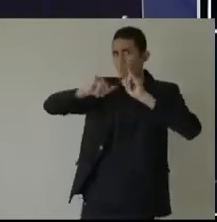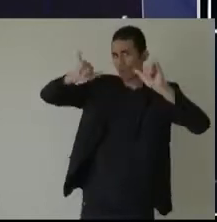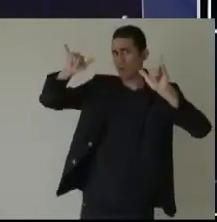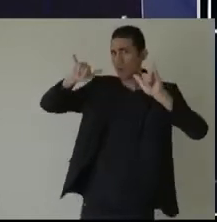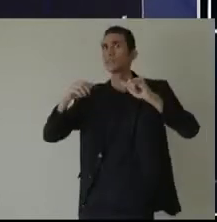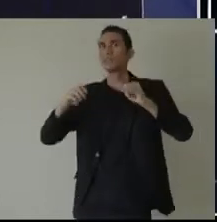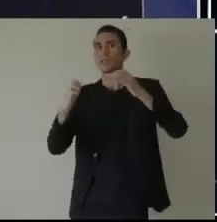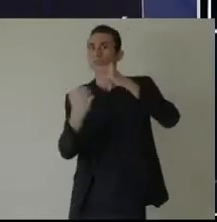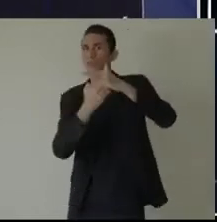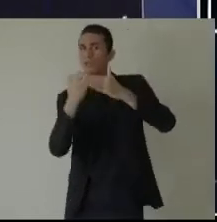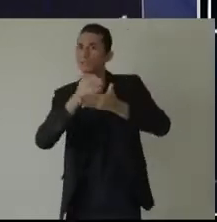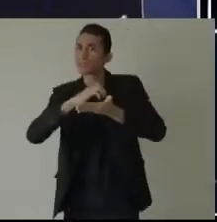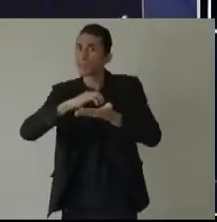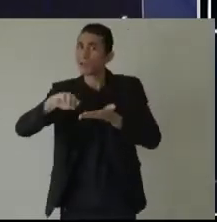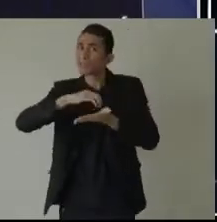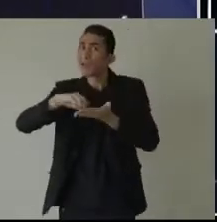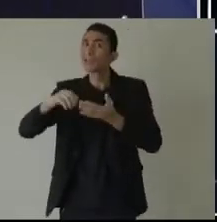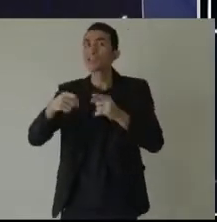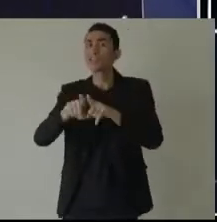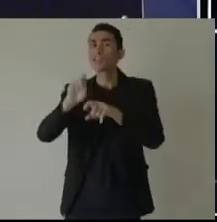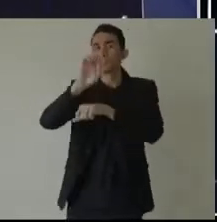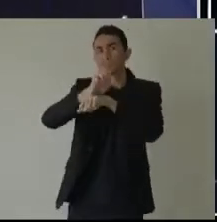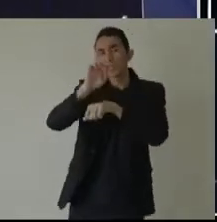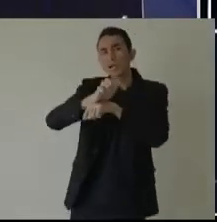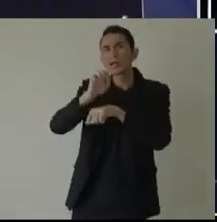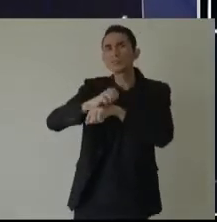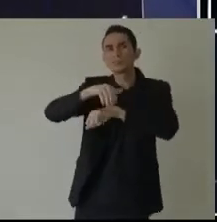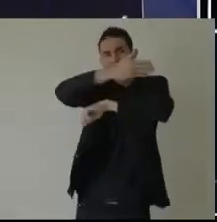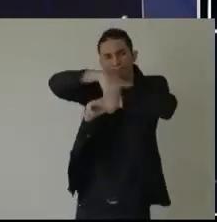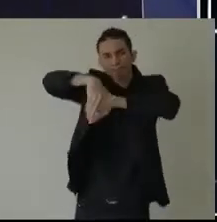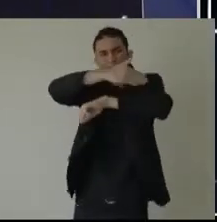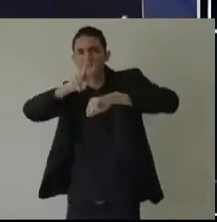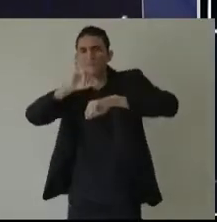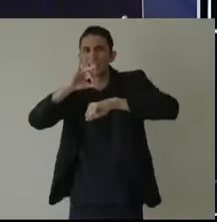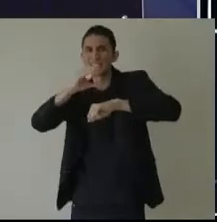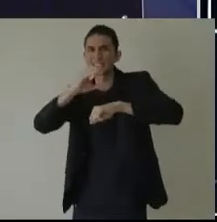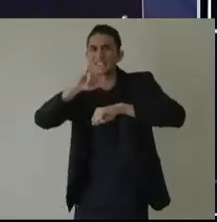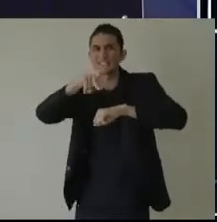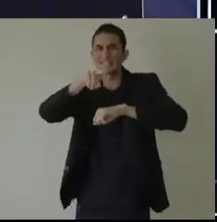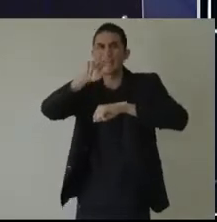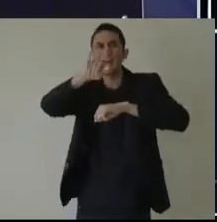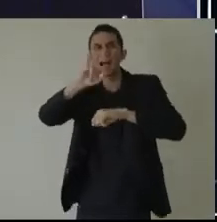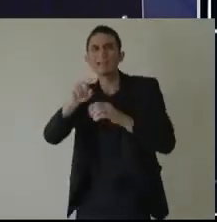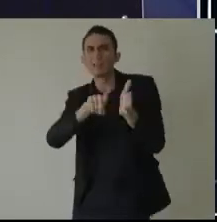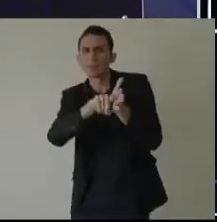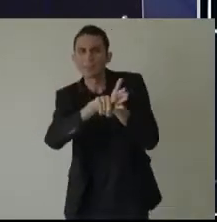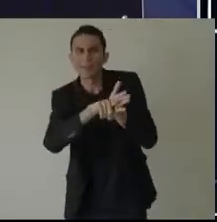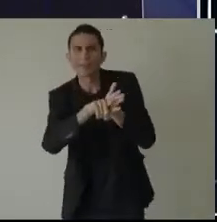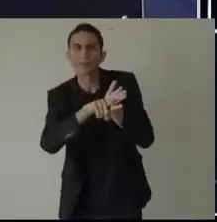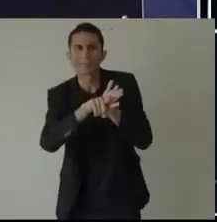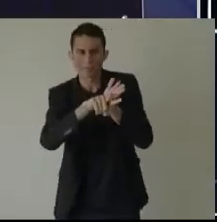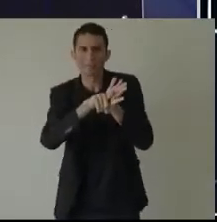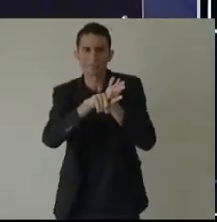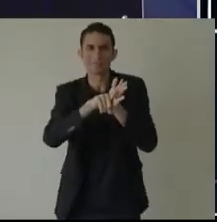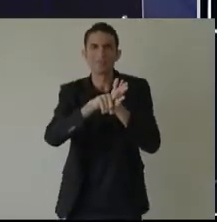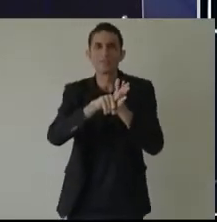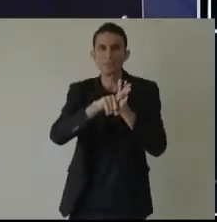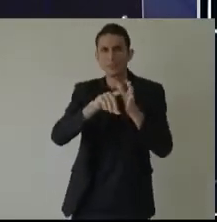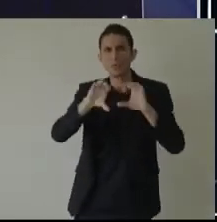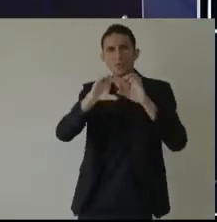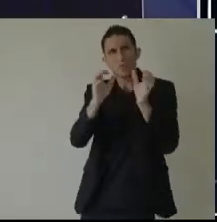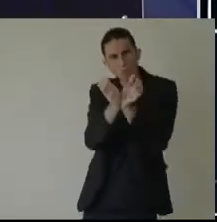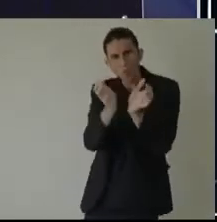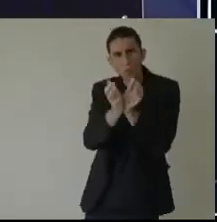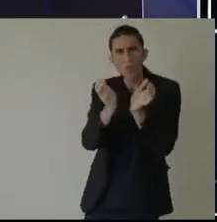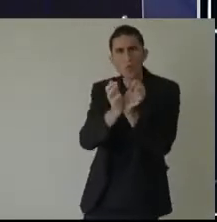estradas vicinais. Uma pesquisa da Confederação Nacional dos Transportes, CNT, realizada no ano passado, aponta que dos 1